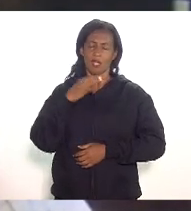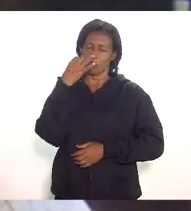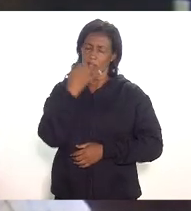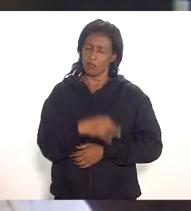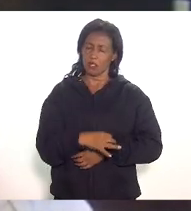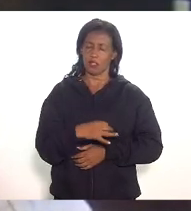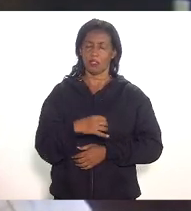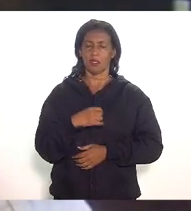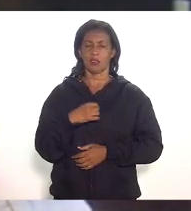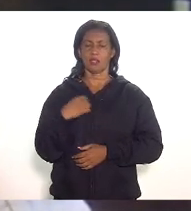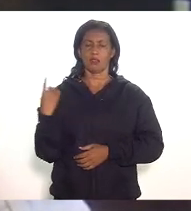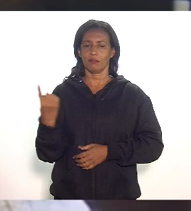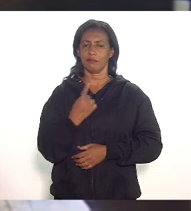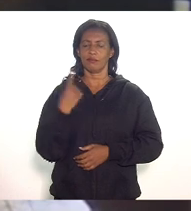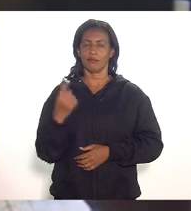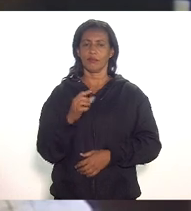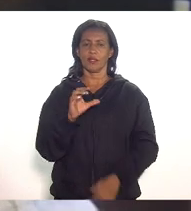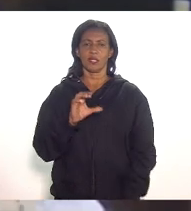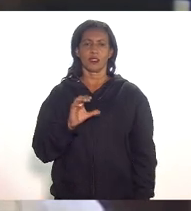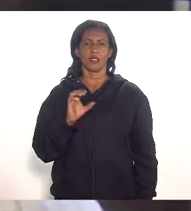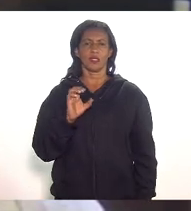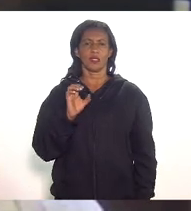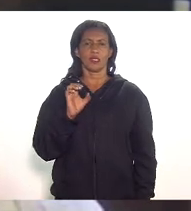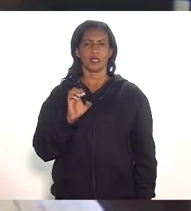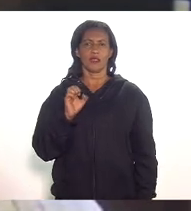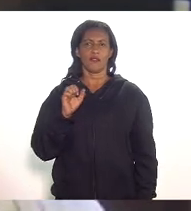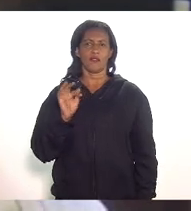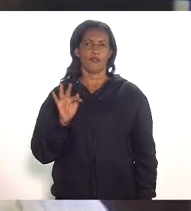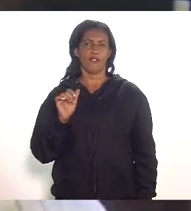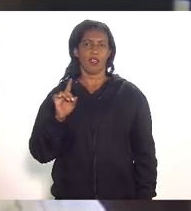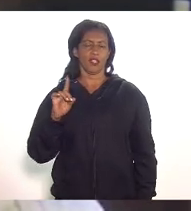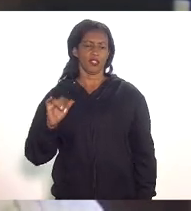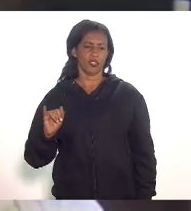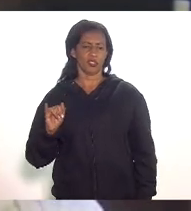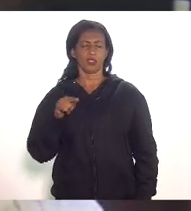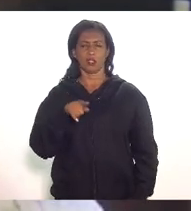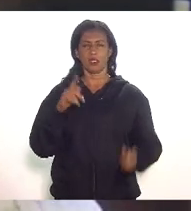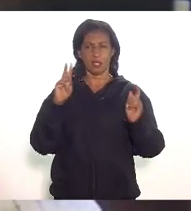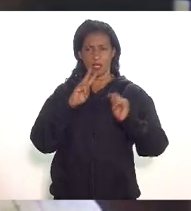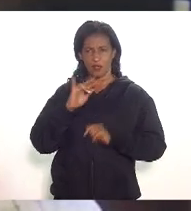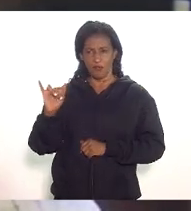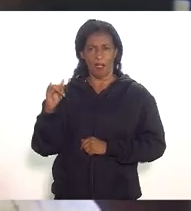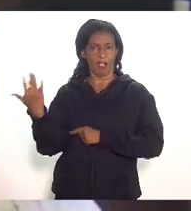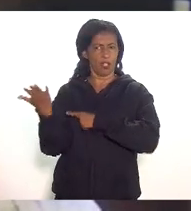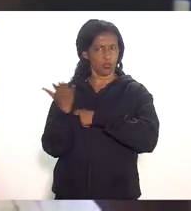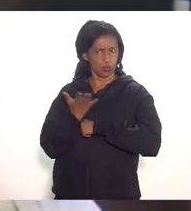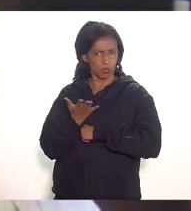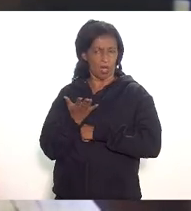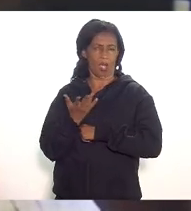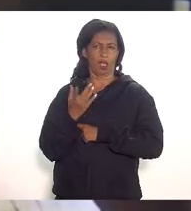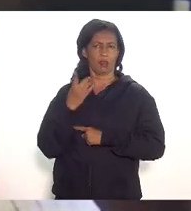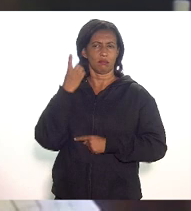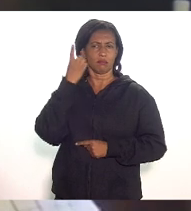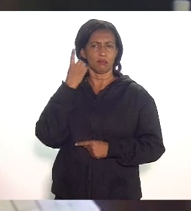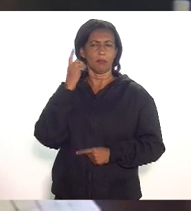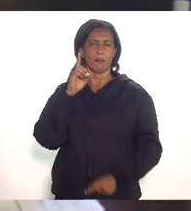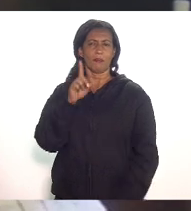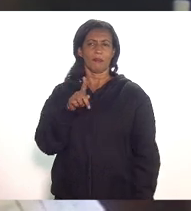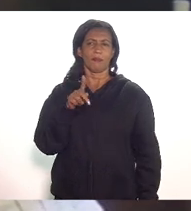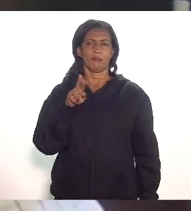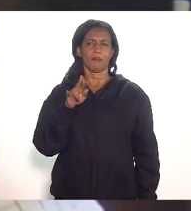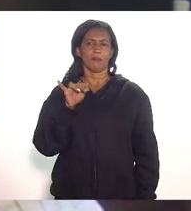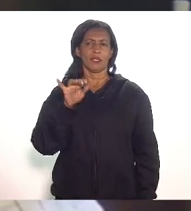a gente tem aí a CFAES da doutora Priscila que vai poder nos ajudar e muito nessa questão